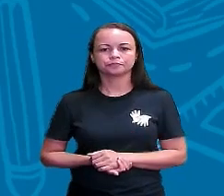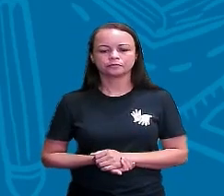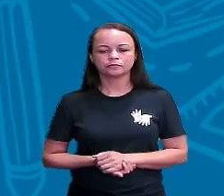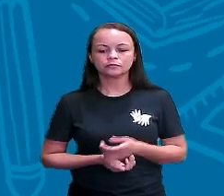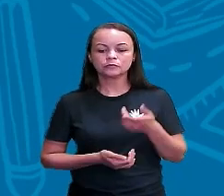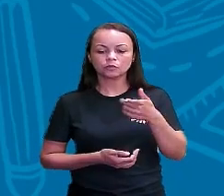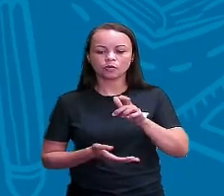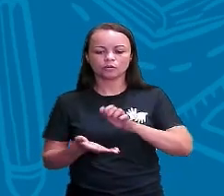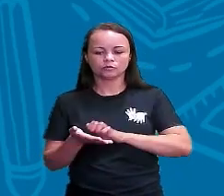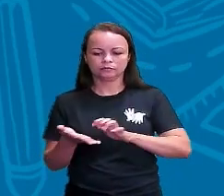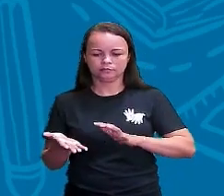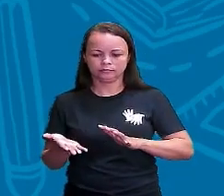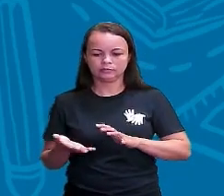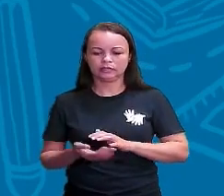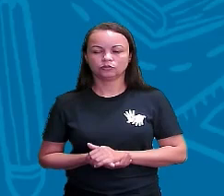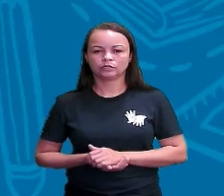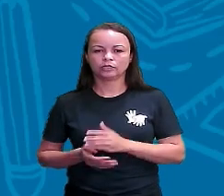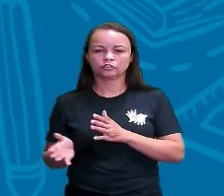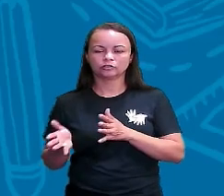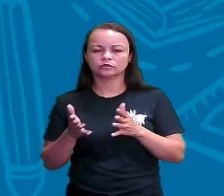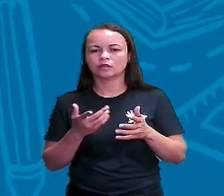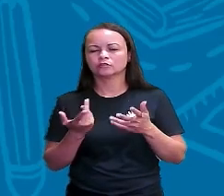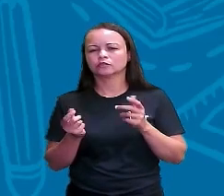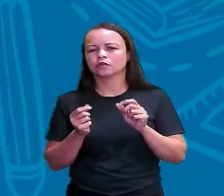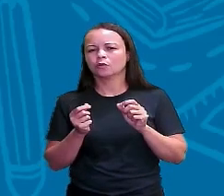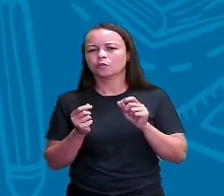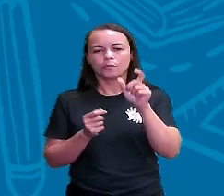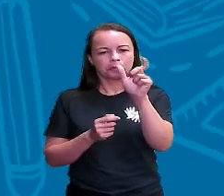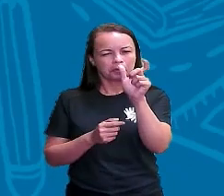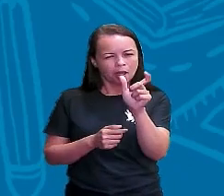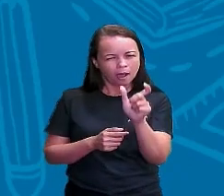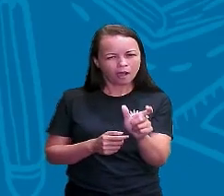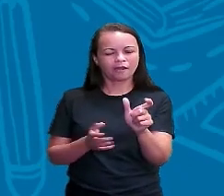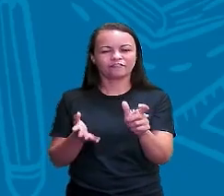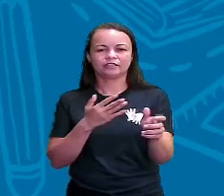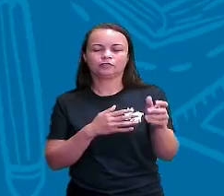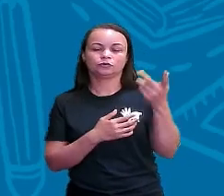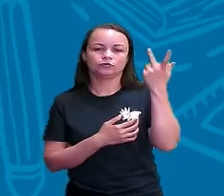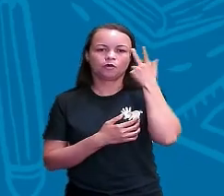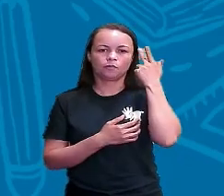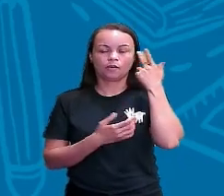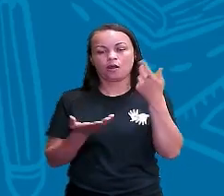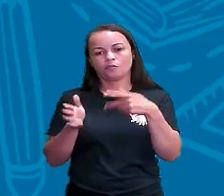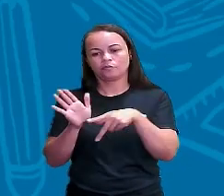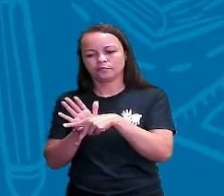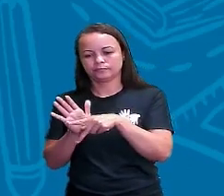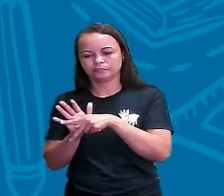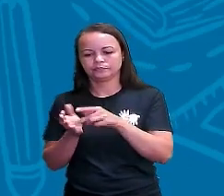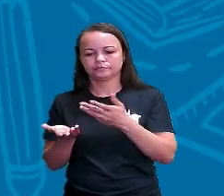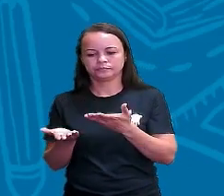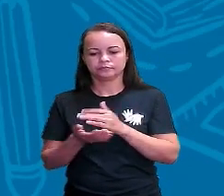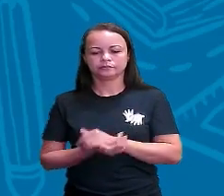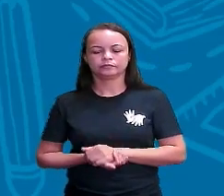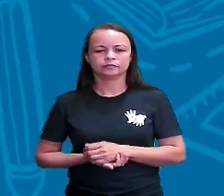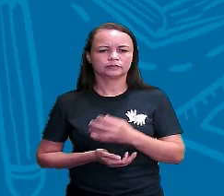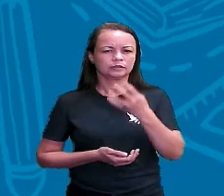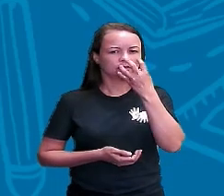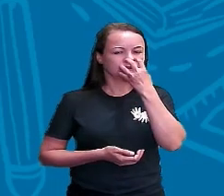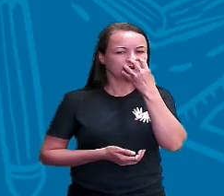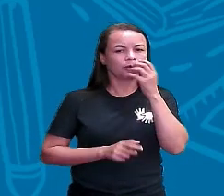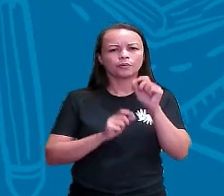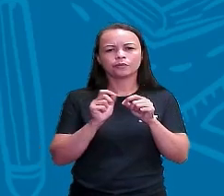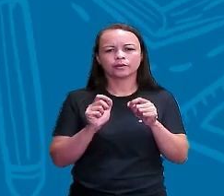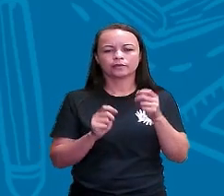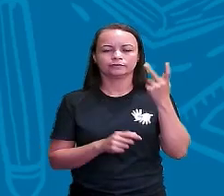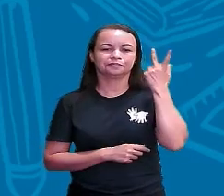Mais uma atividade aqui, nós vamos dizer se essas palavrinhas são substantivos comuns ou próprios, tá bom? Então, cão é